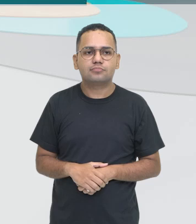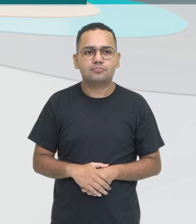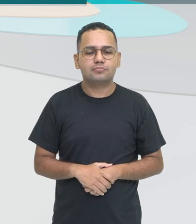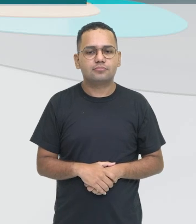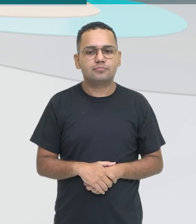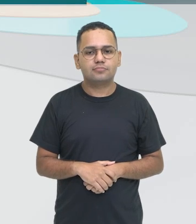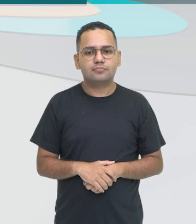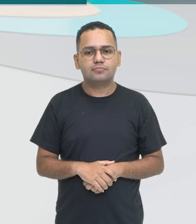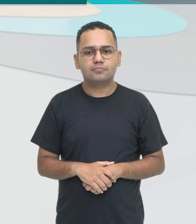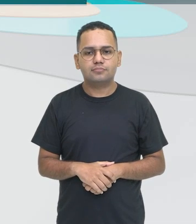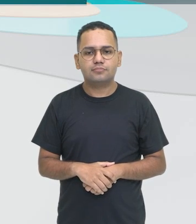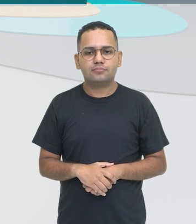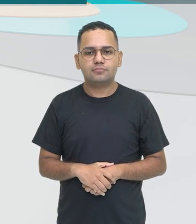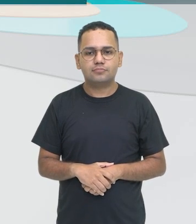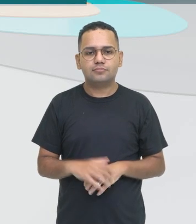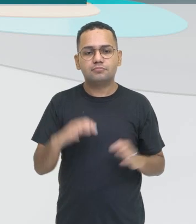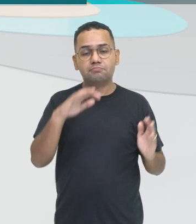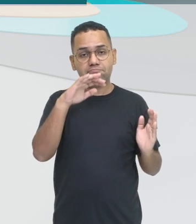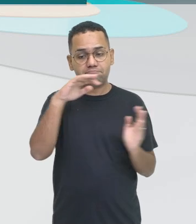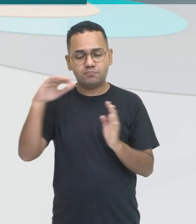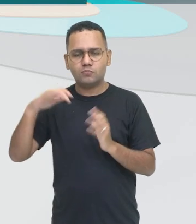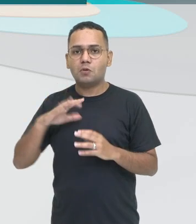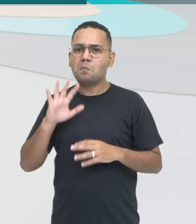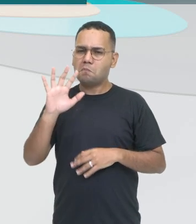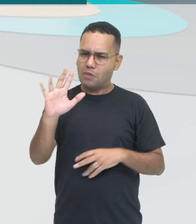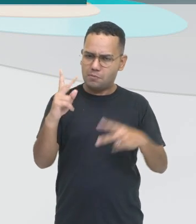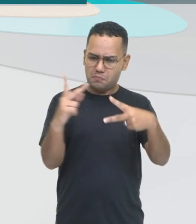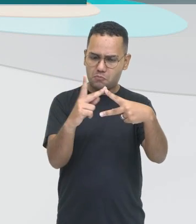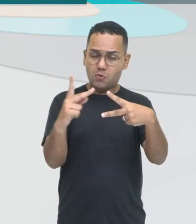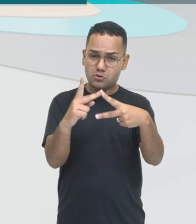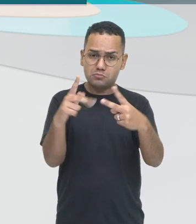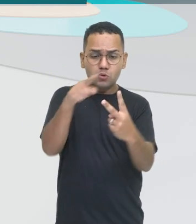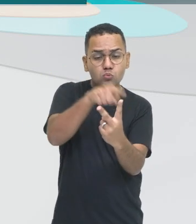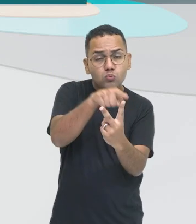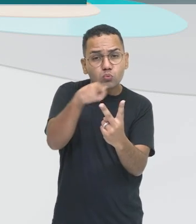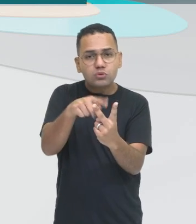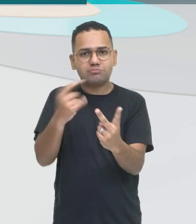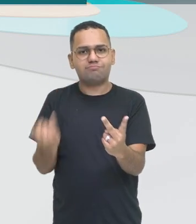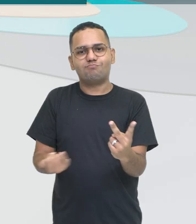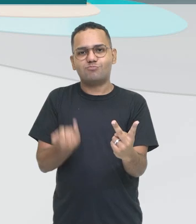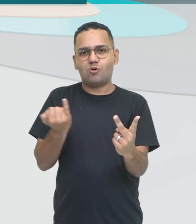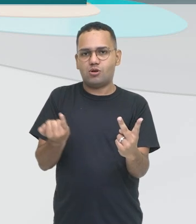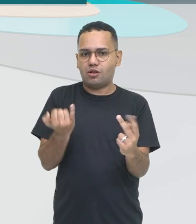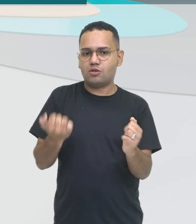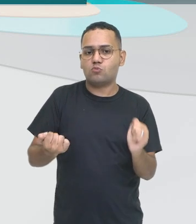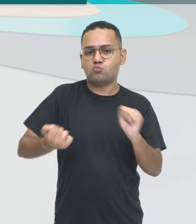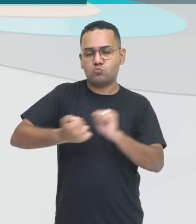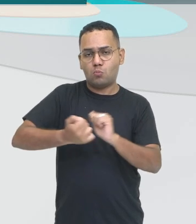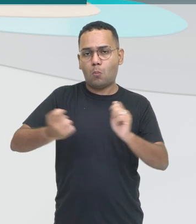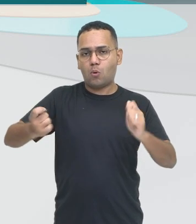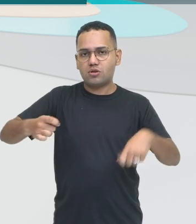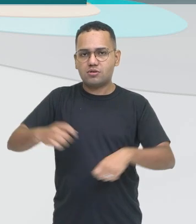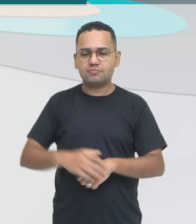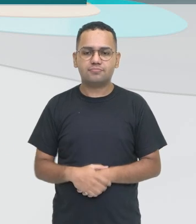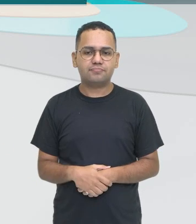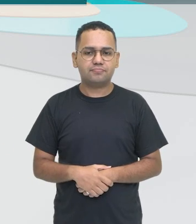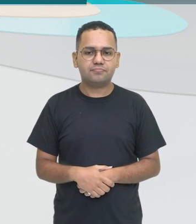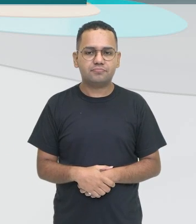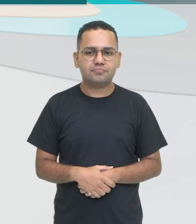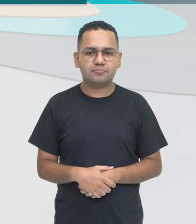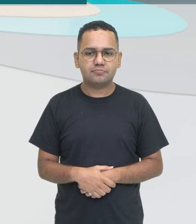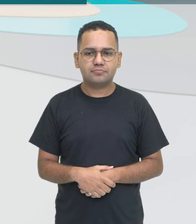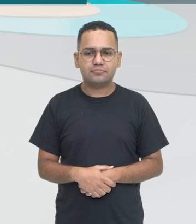pronomes reflexivos, né? Nós temos duas preposições, duas palavrinhas que nós podemos utilizar com eles. Nós já vimos quais são os pronomes